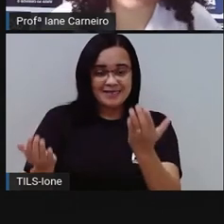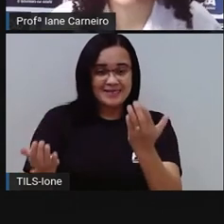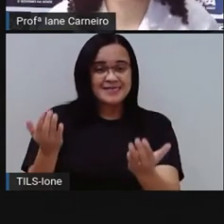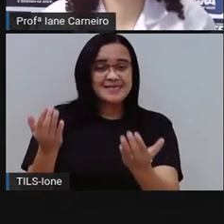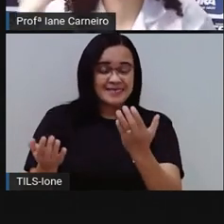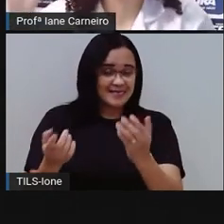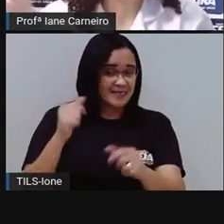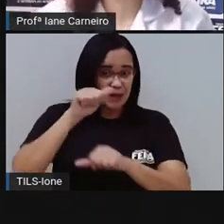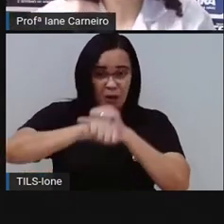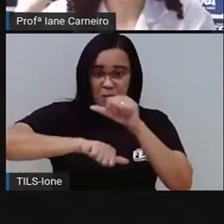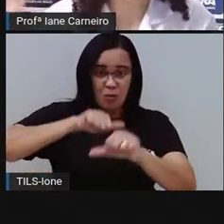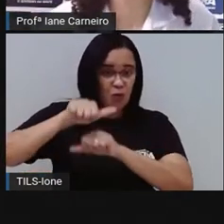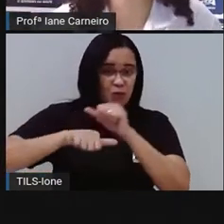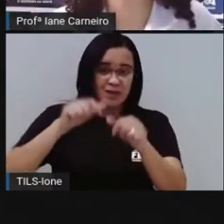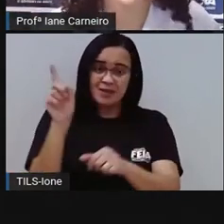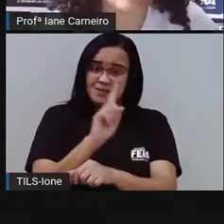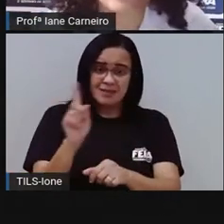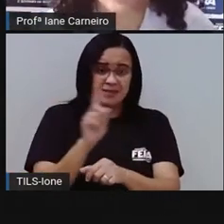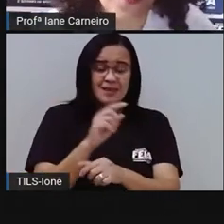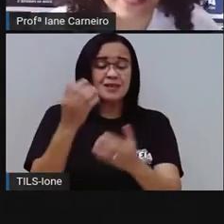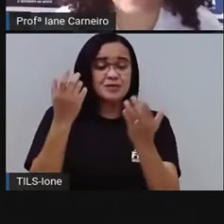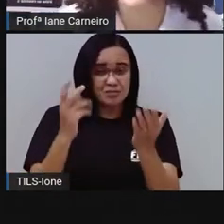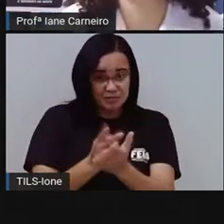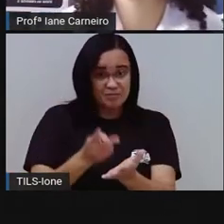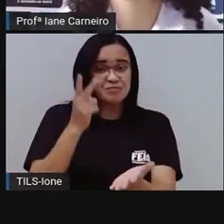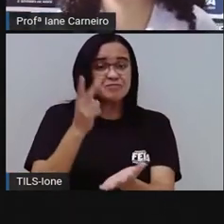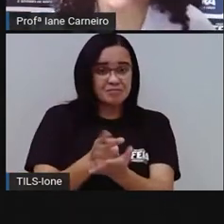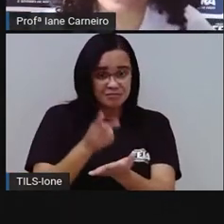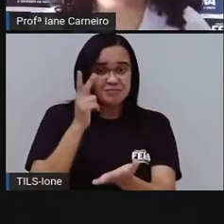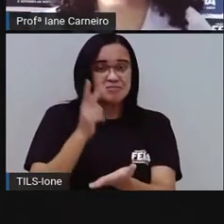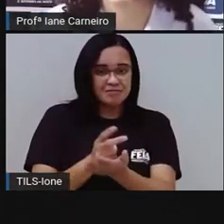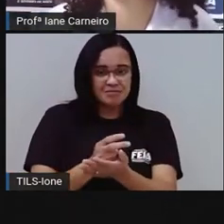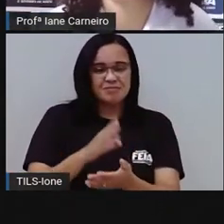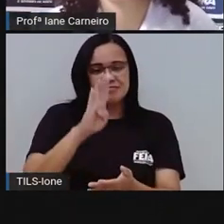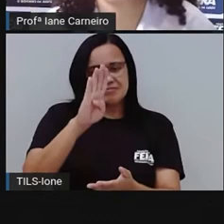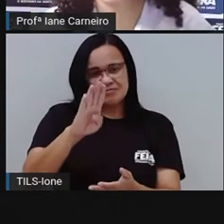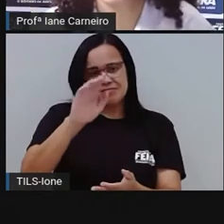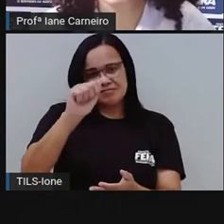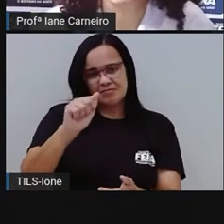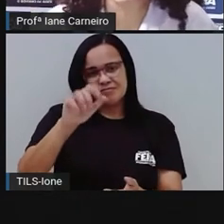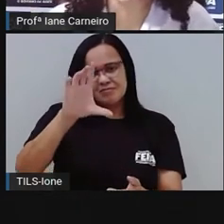tamanho independente do peso que a gente coloque nela. É a balança.